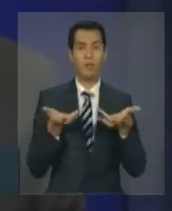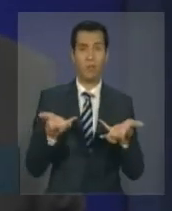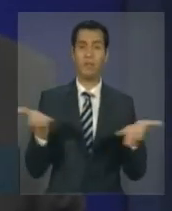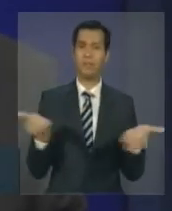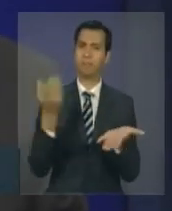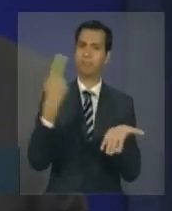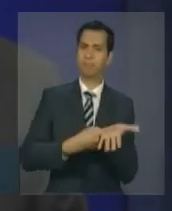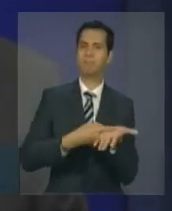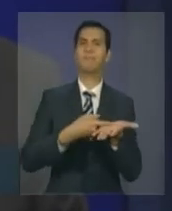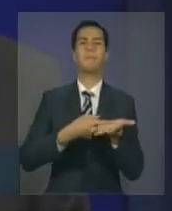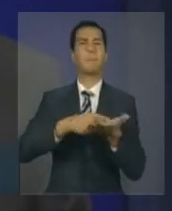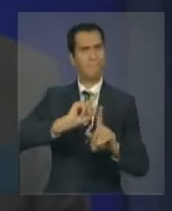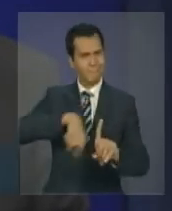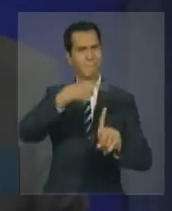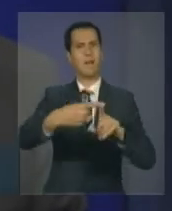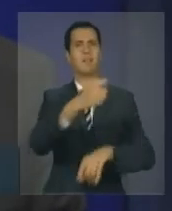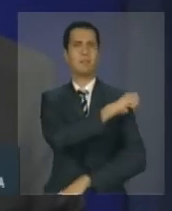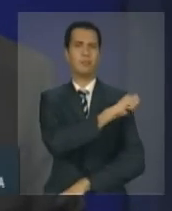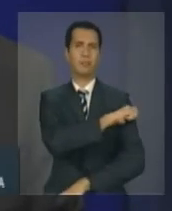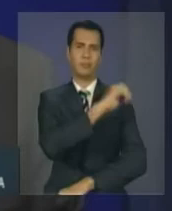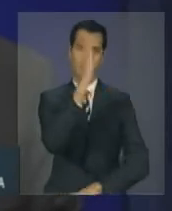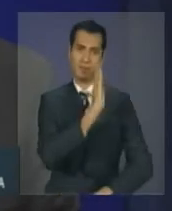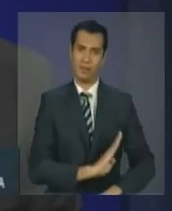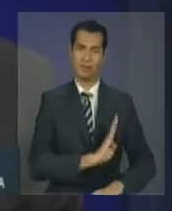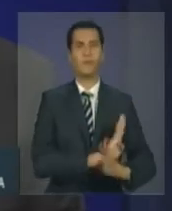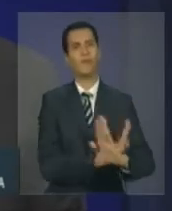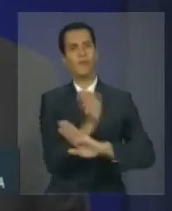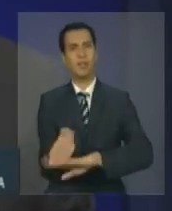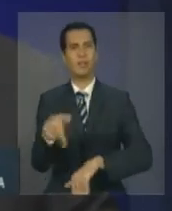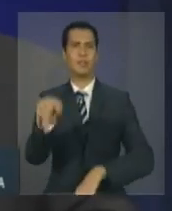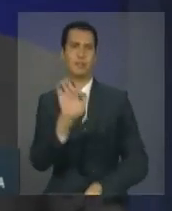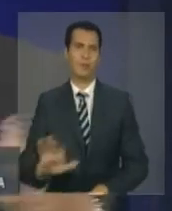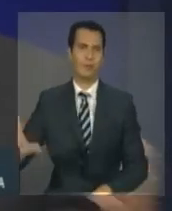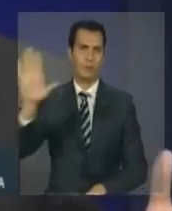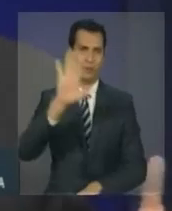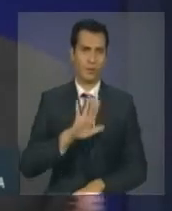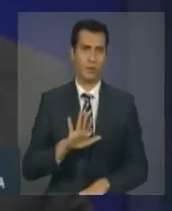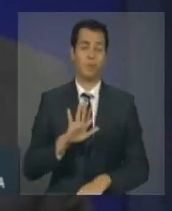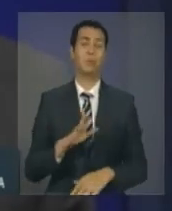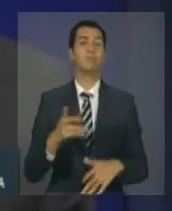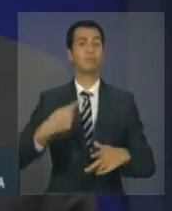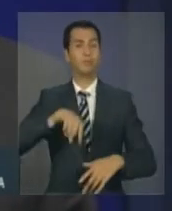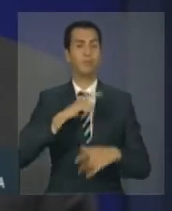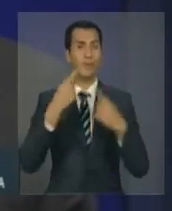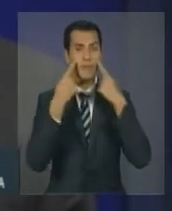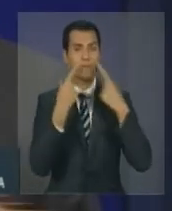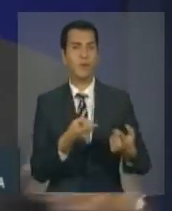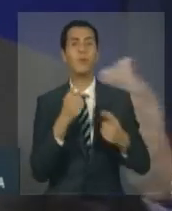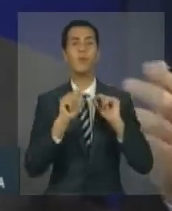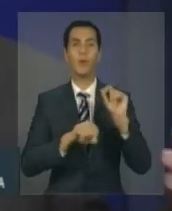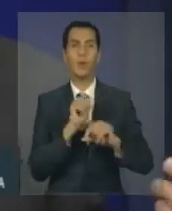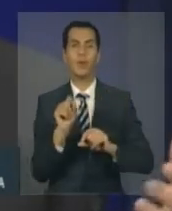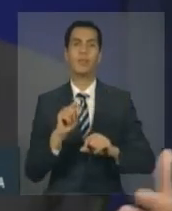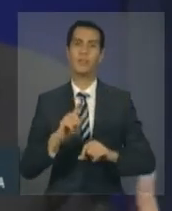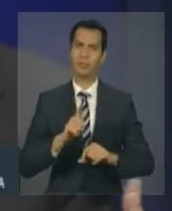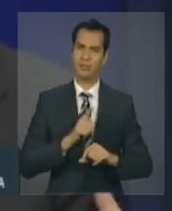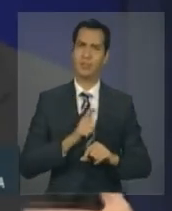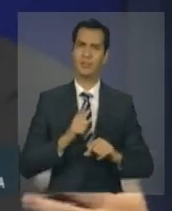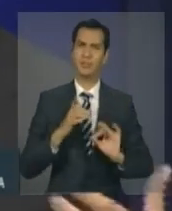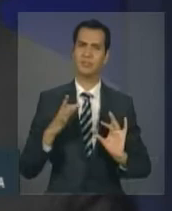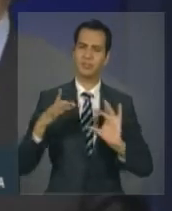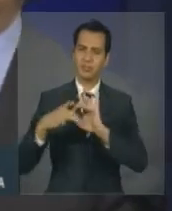a Europa. Julgo que é um caso concreto que permite ver que esta relação não é apenas uma relação política